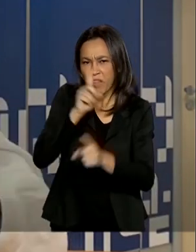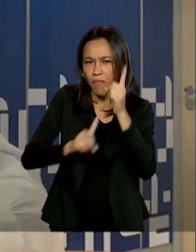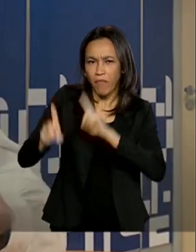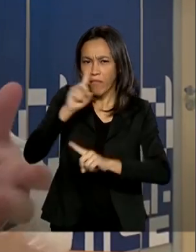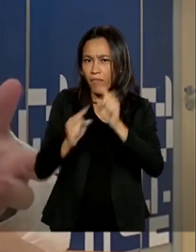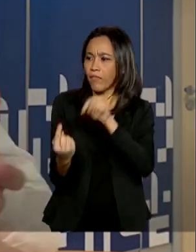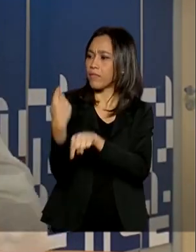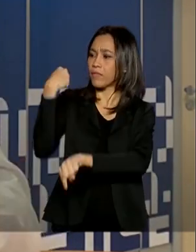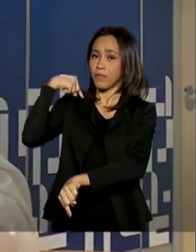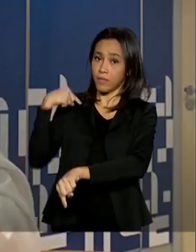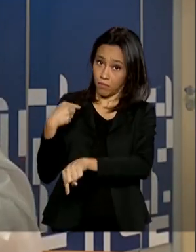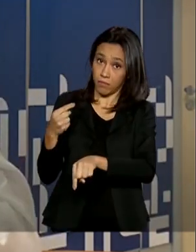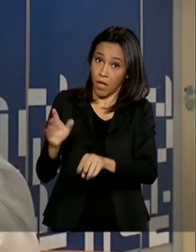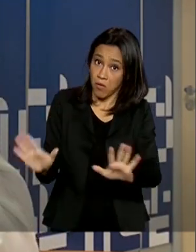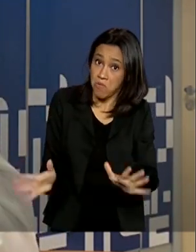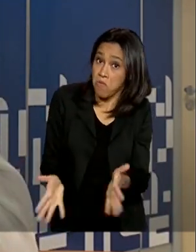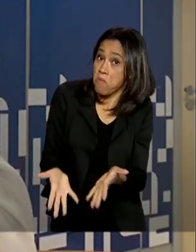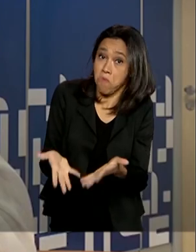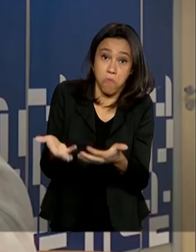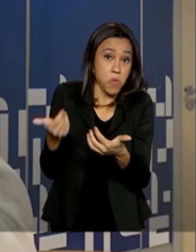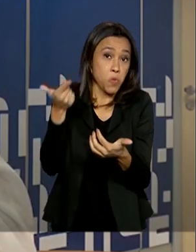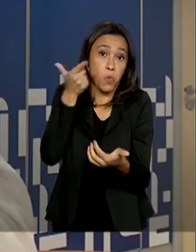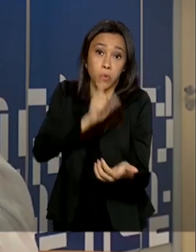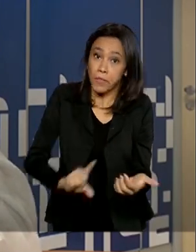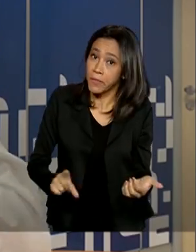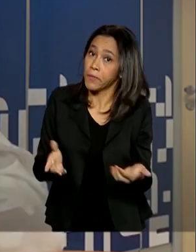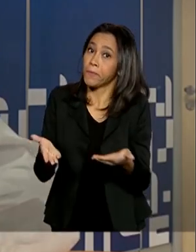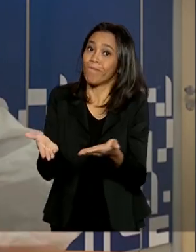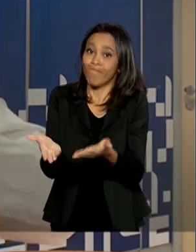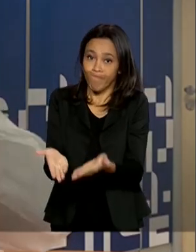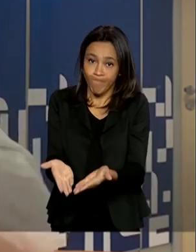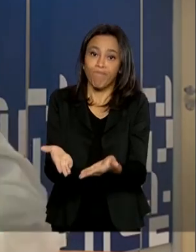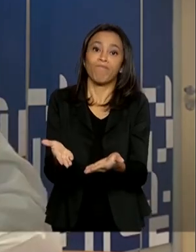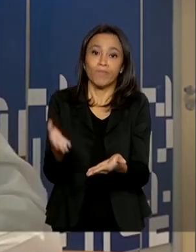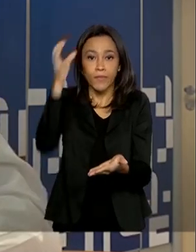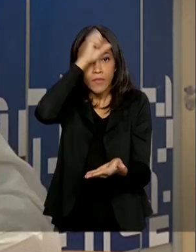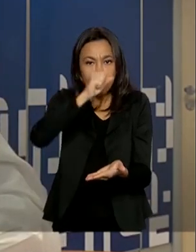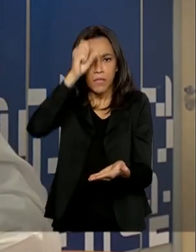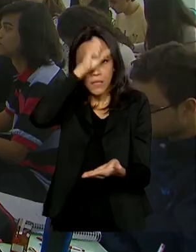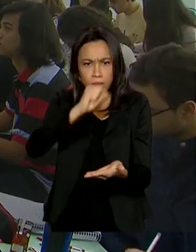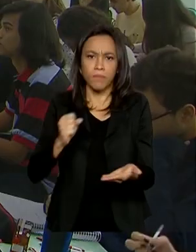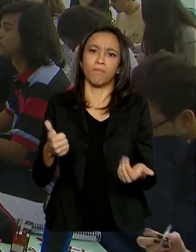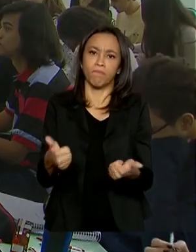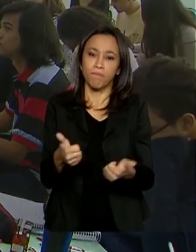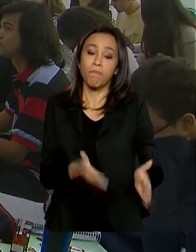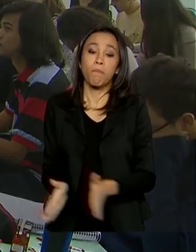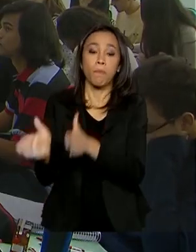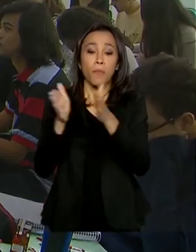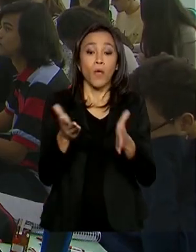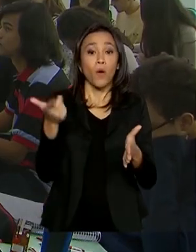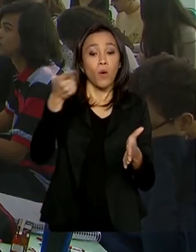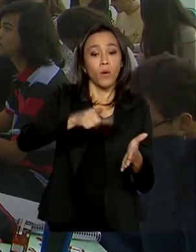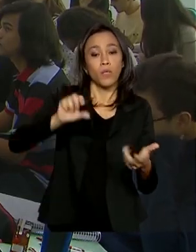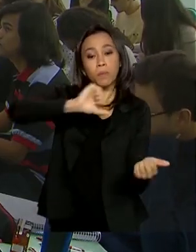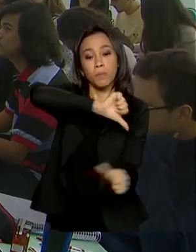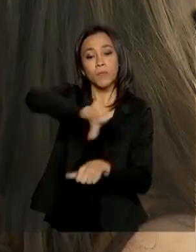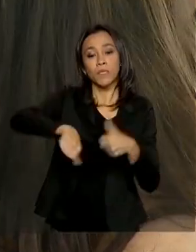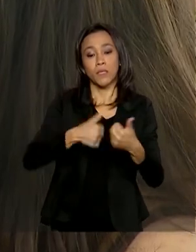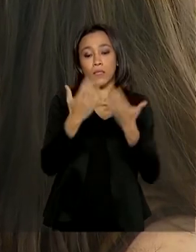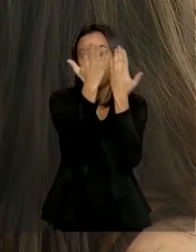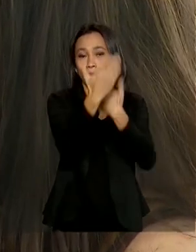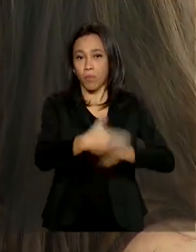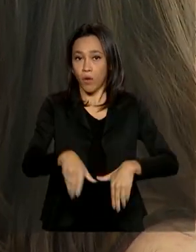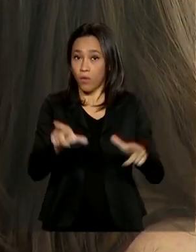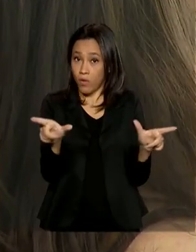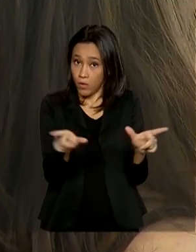foi percebido que os alunos não conseguiram aprender plenamente. Outra mudança é a prova do Saeb